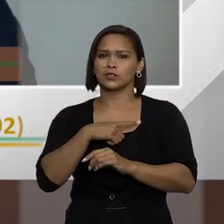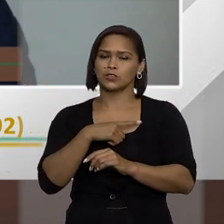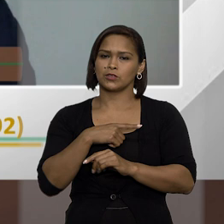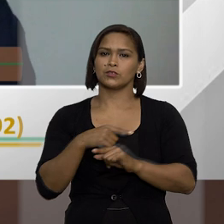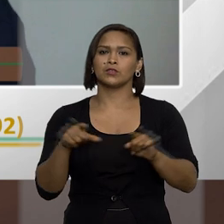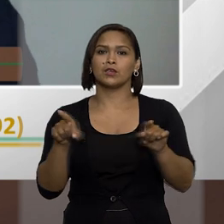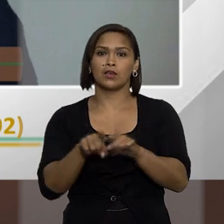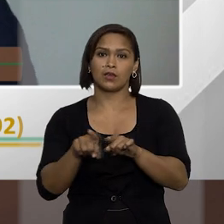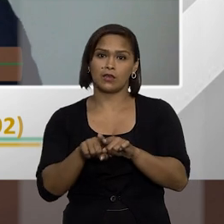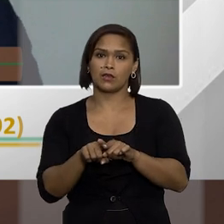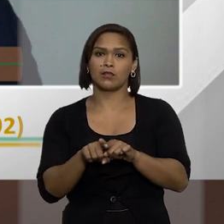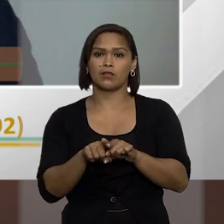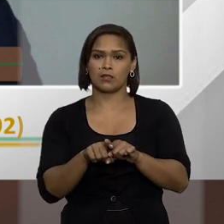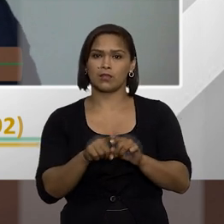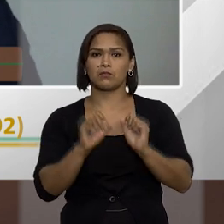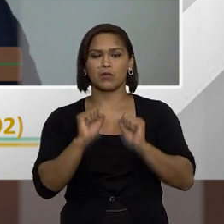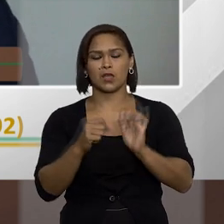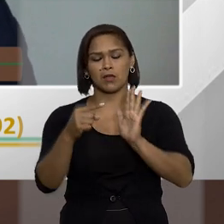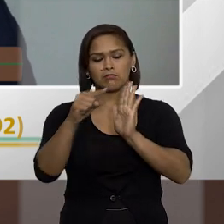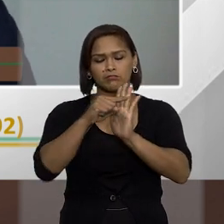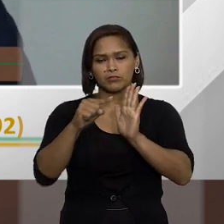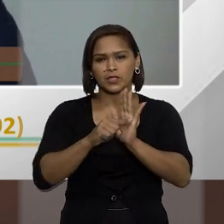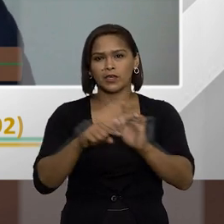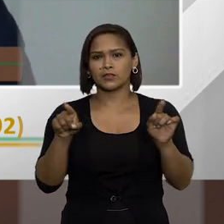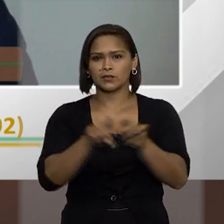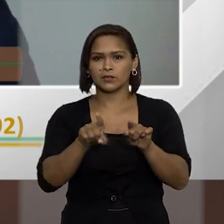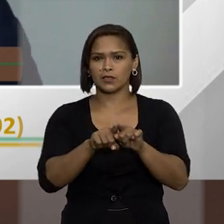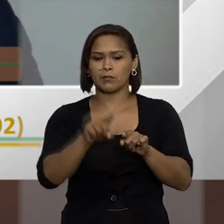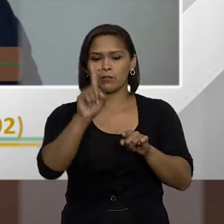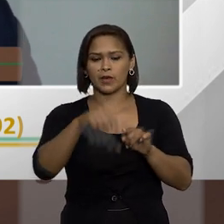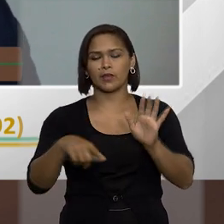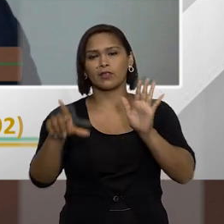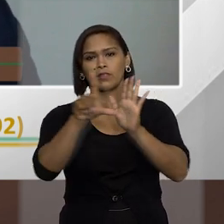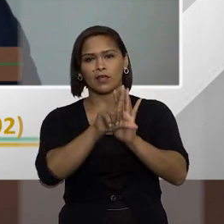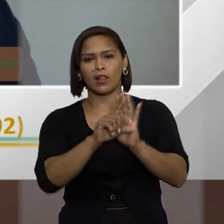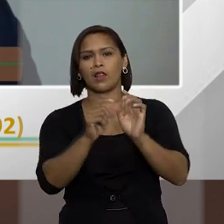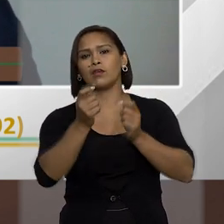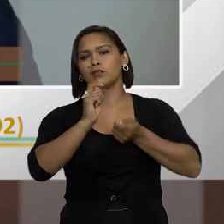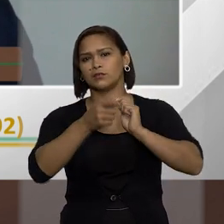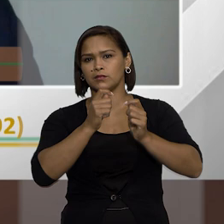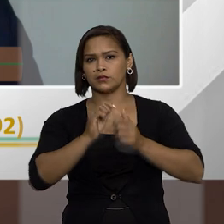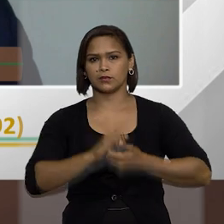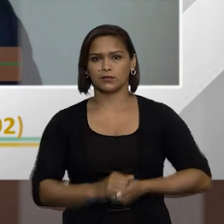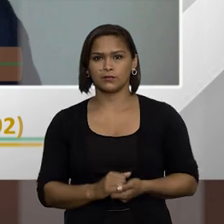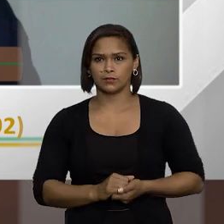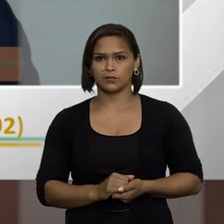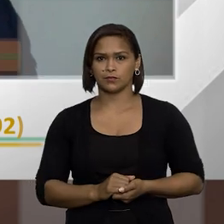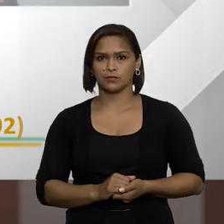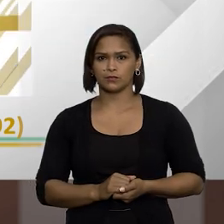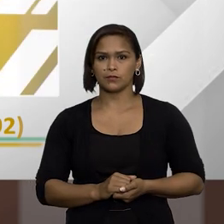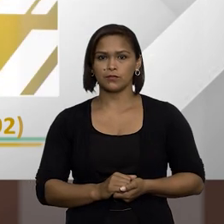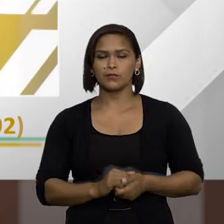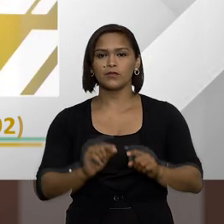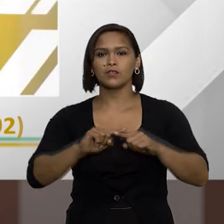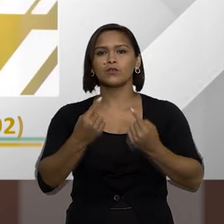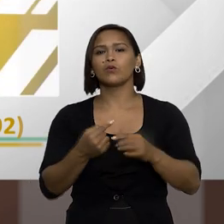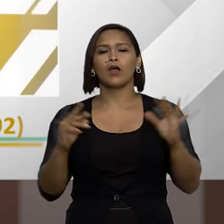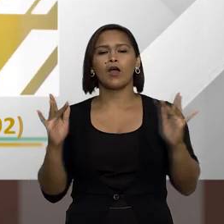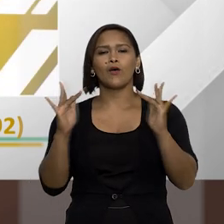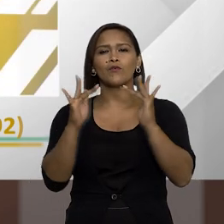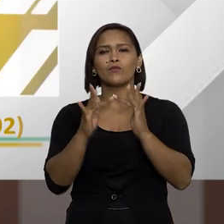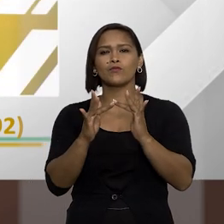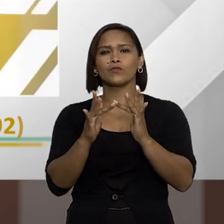funcionais e acaba sendo aplicado também no âmbito da lei de improbidade quanto ao